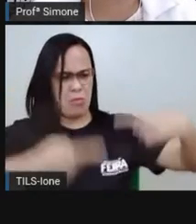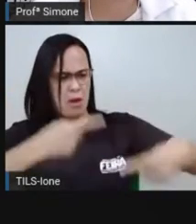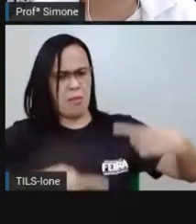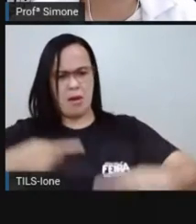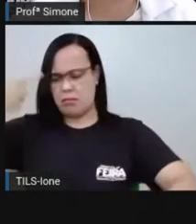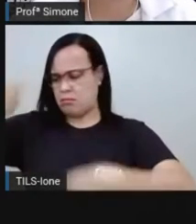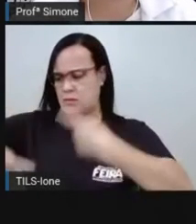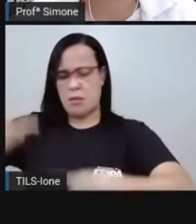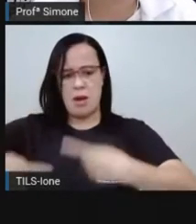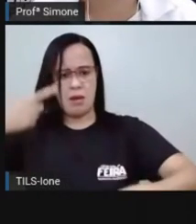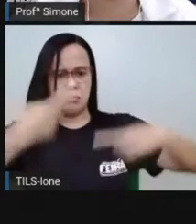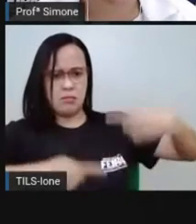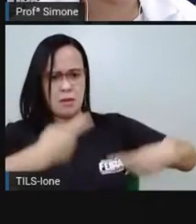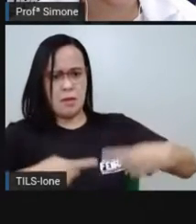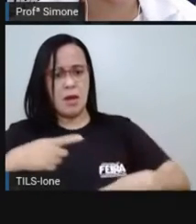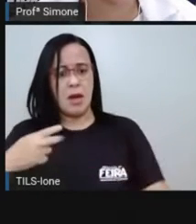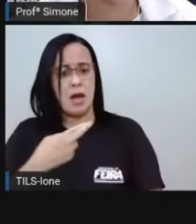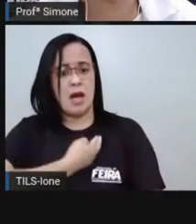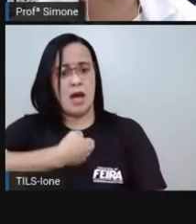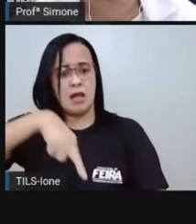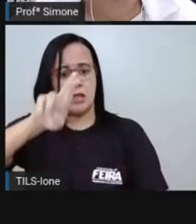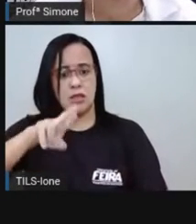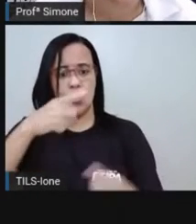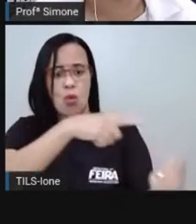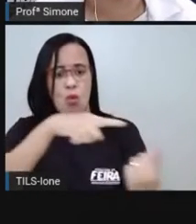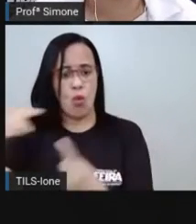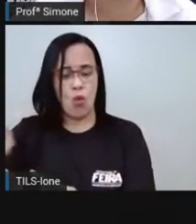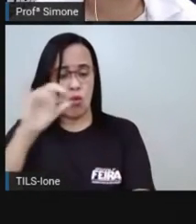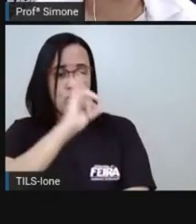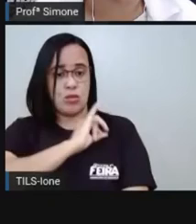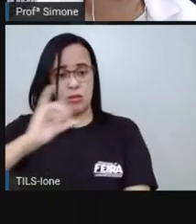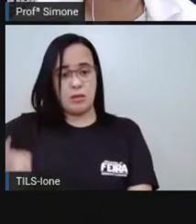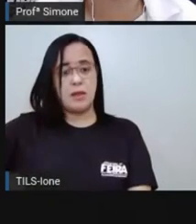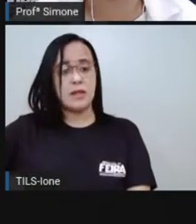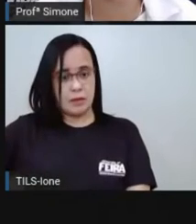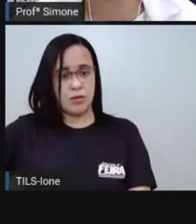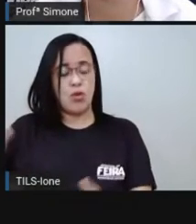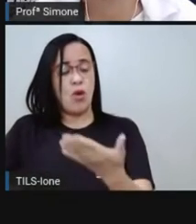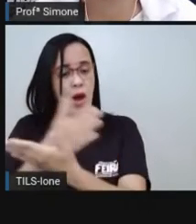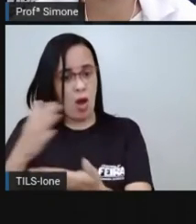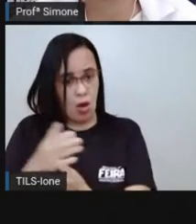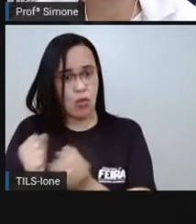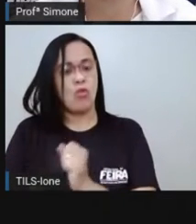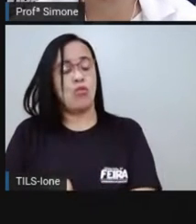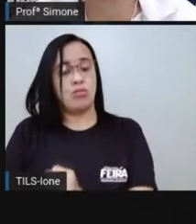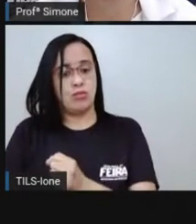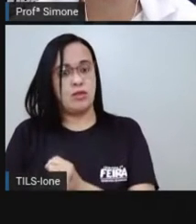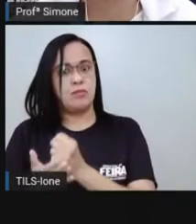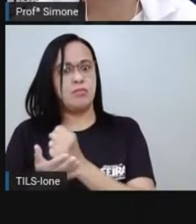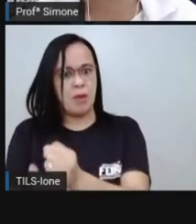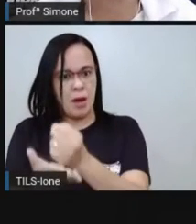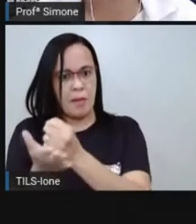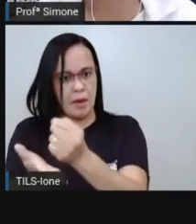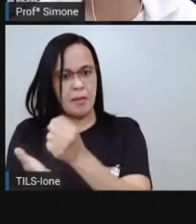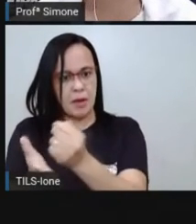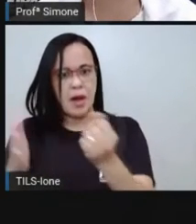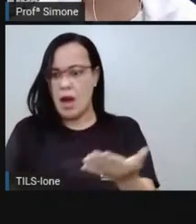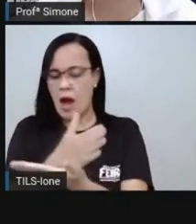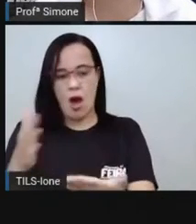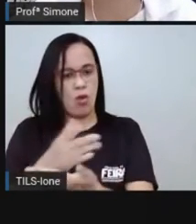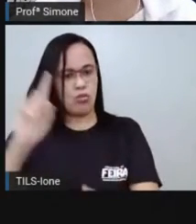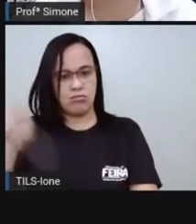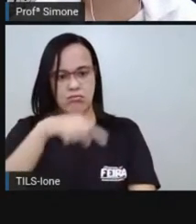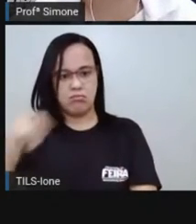os padres que apoiavam o imperador e aqueles que não. O que resultou na